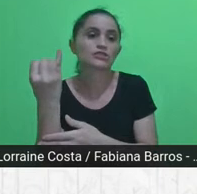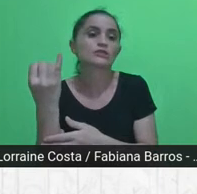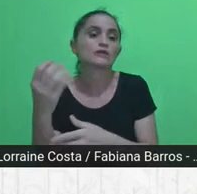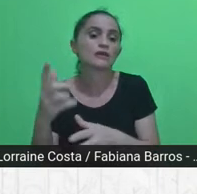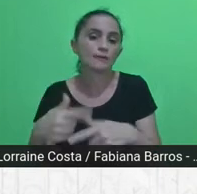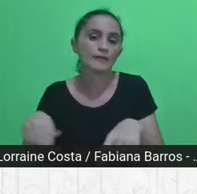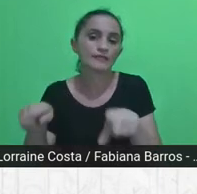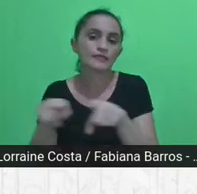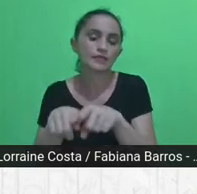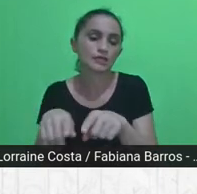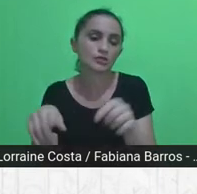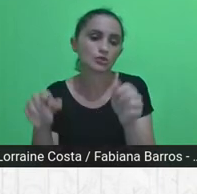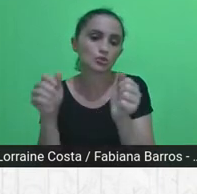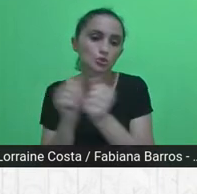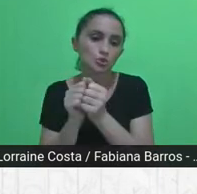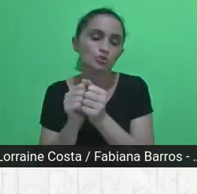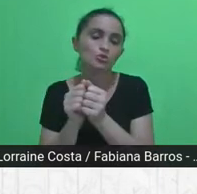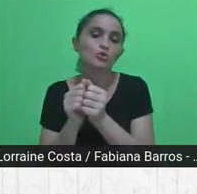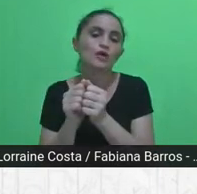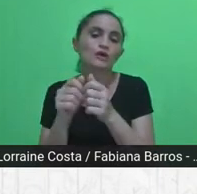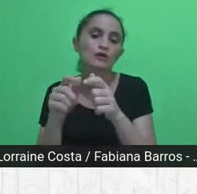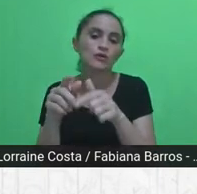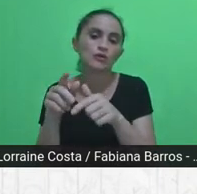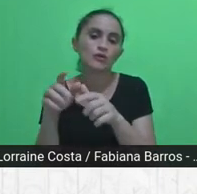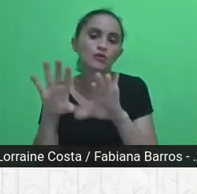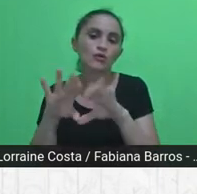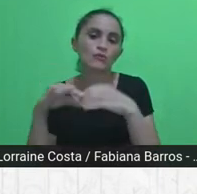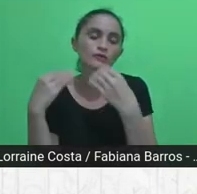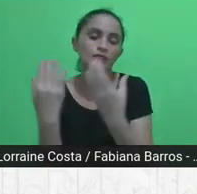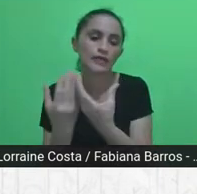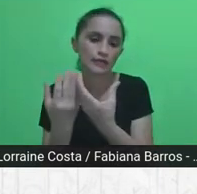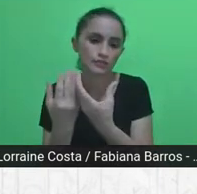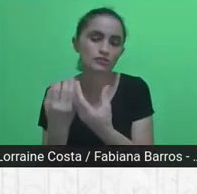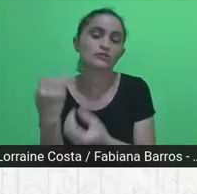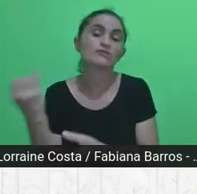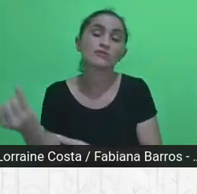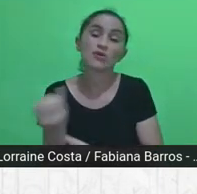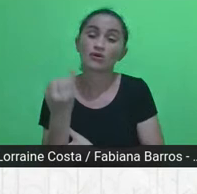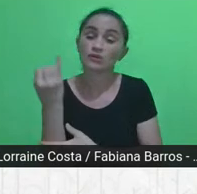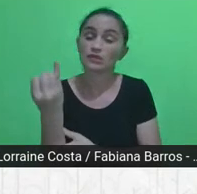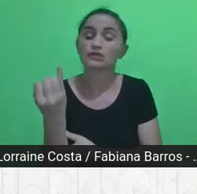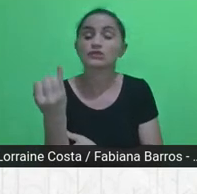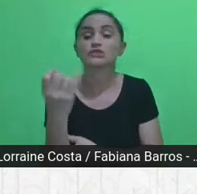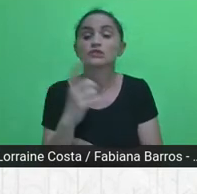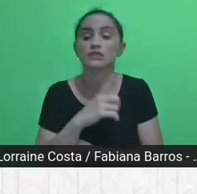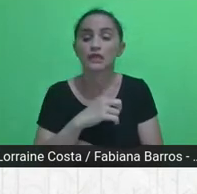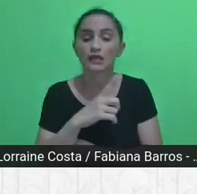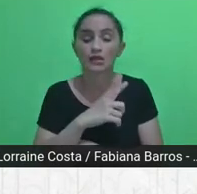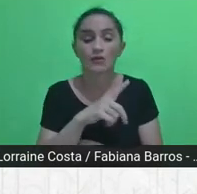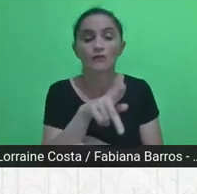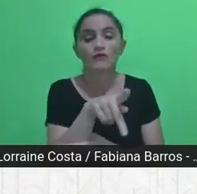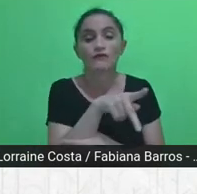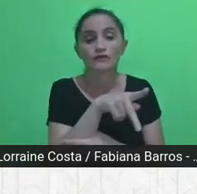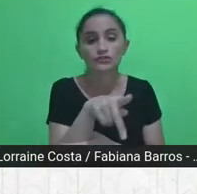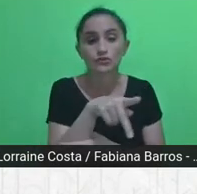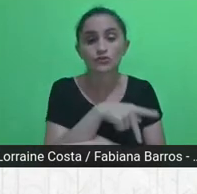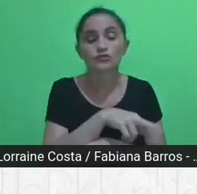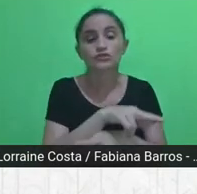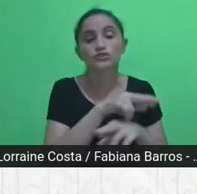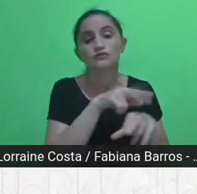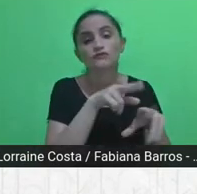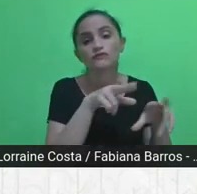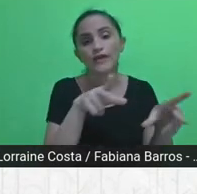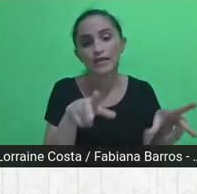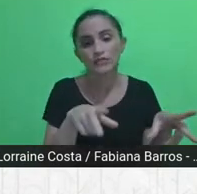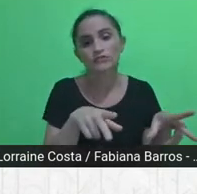a riqueza que foi essa parceria com tantos professores de diversas contribuições